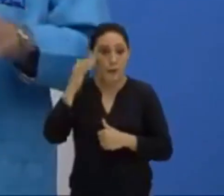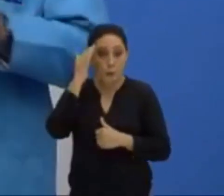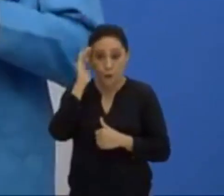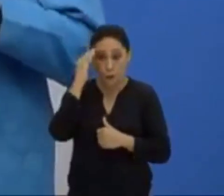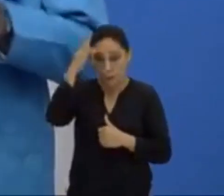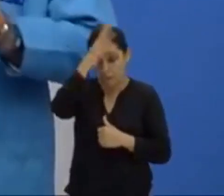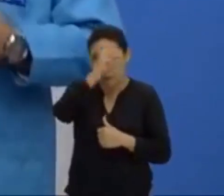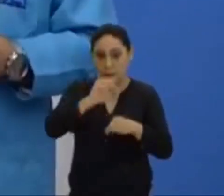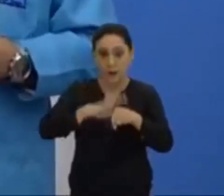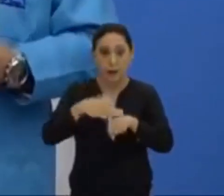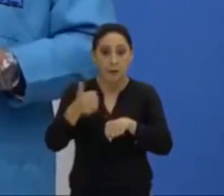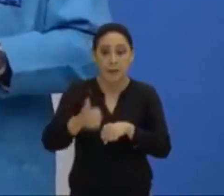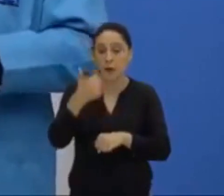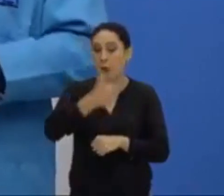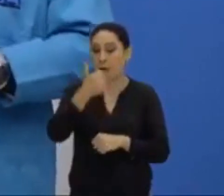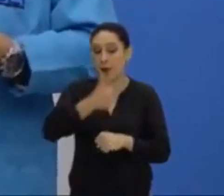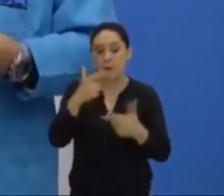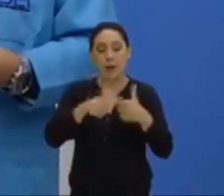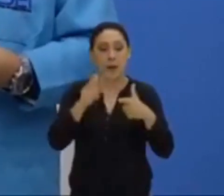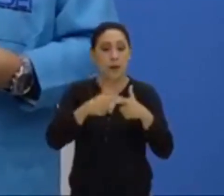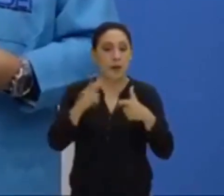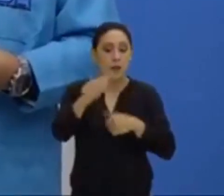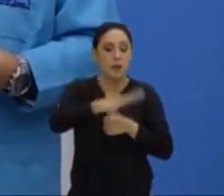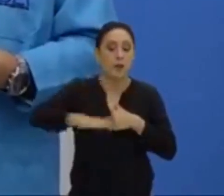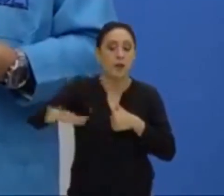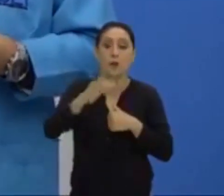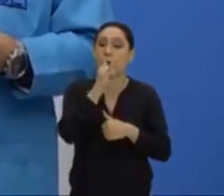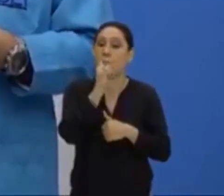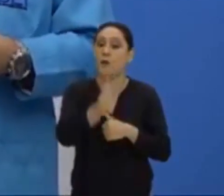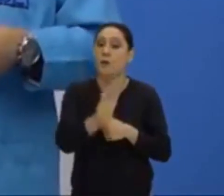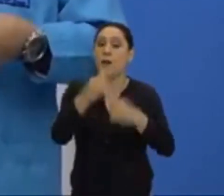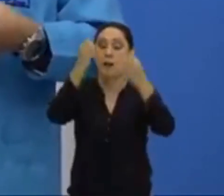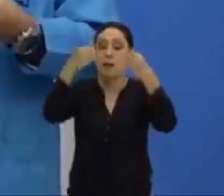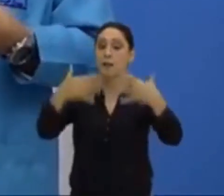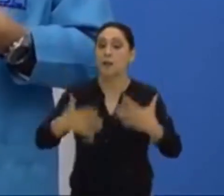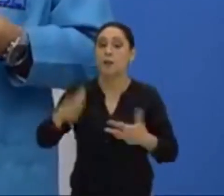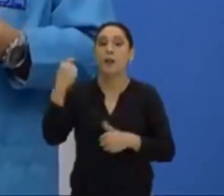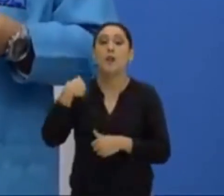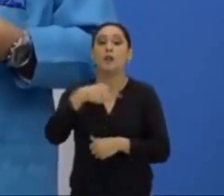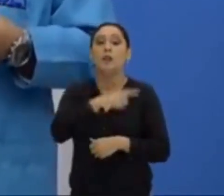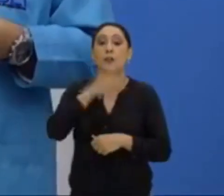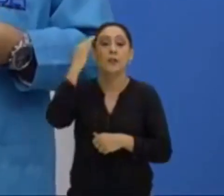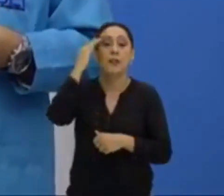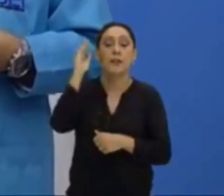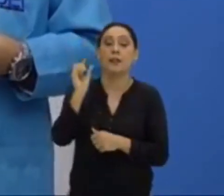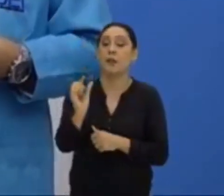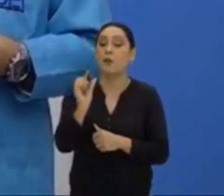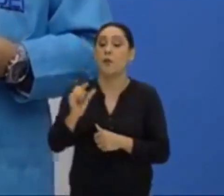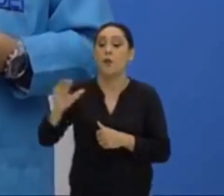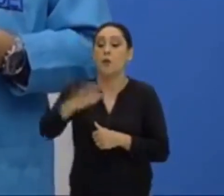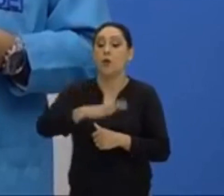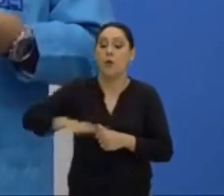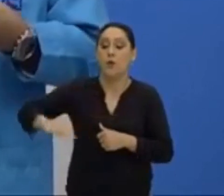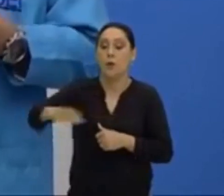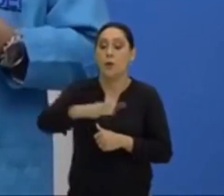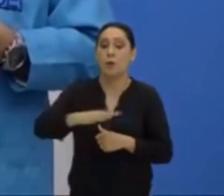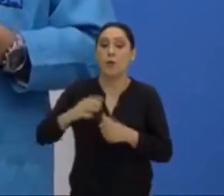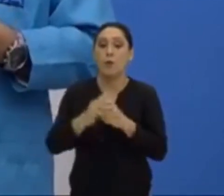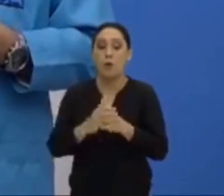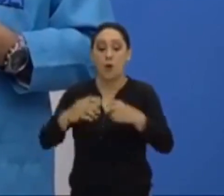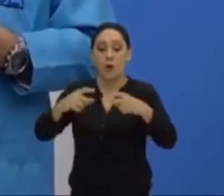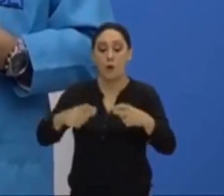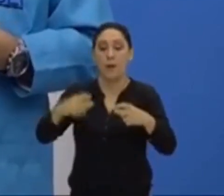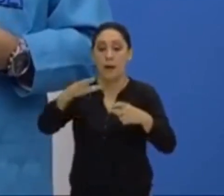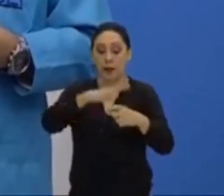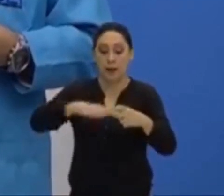melhor o primeiro conflito territorial que eu vou falar, nós temos que entender um pouco uma região que ocorre, ou melhor, uma região